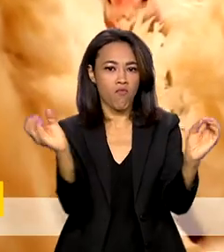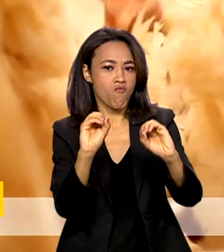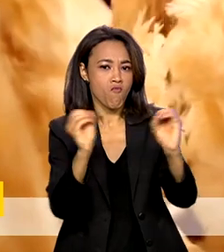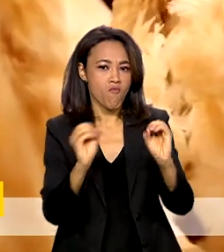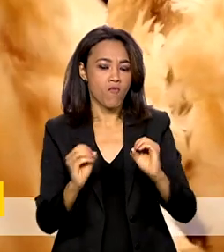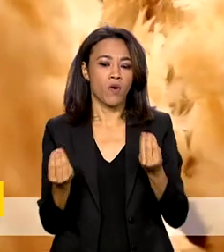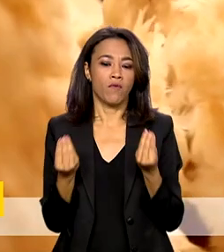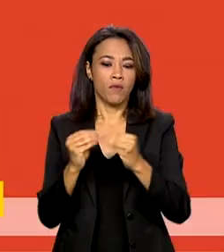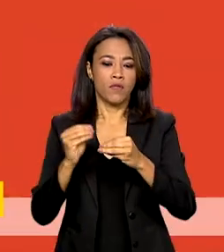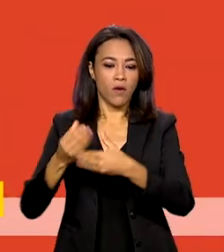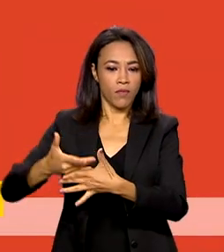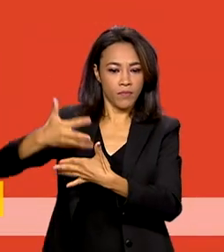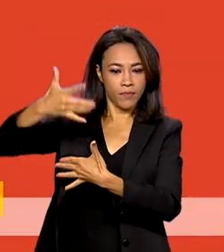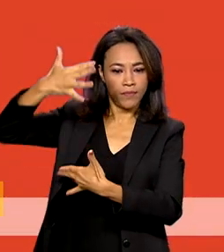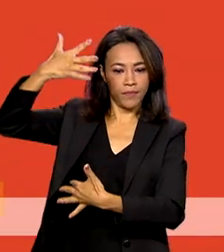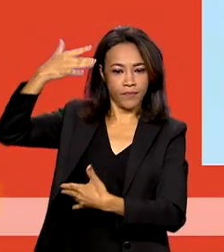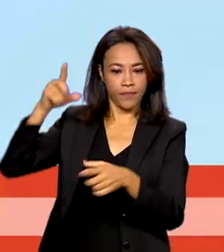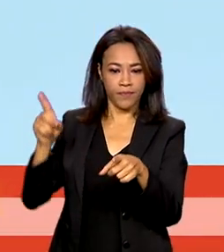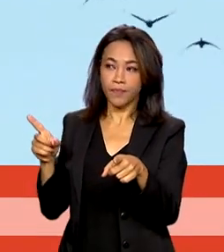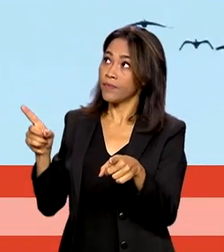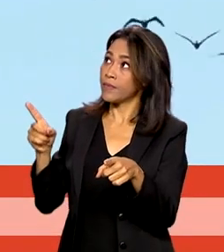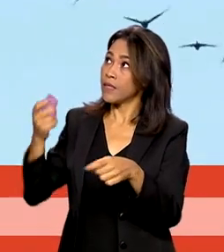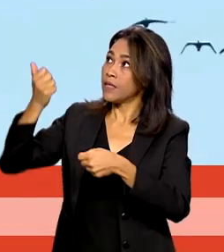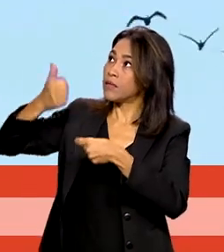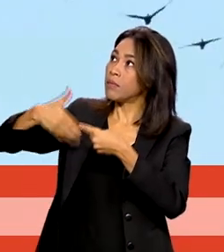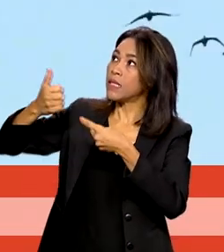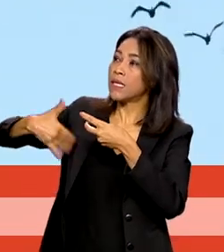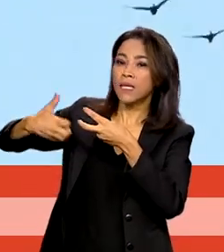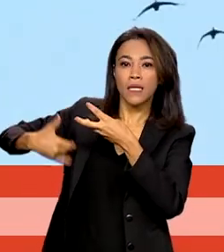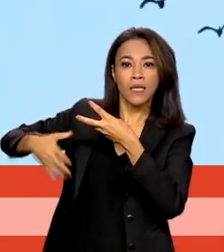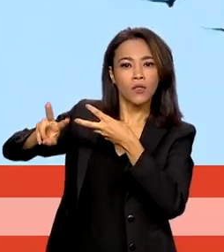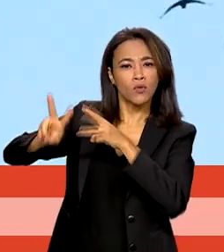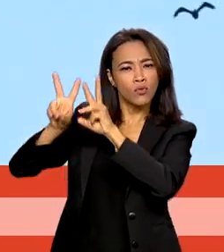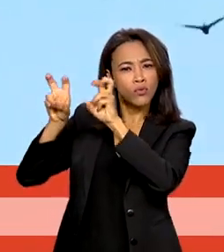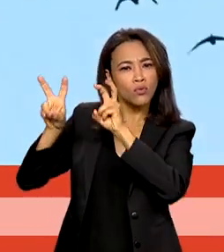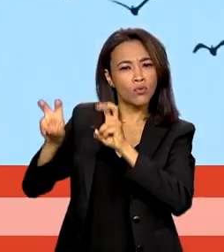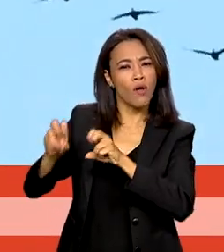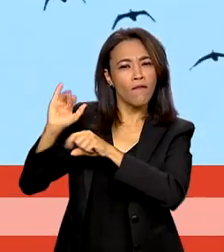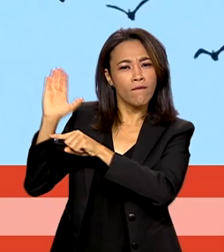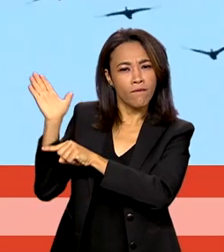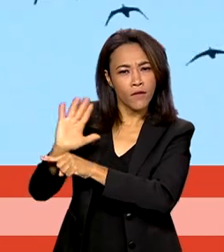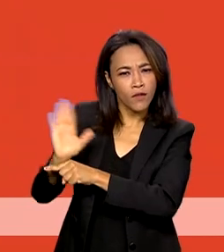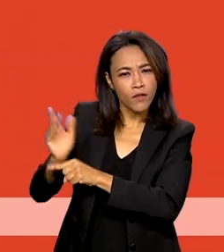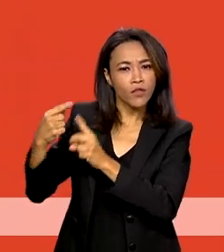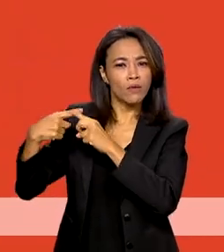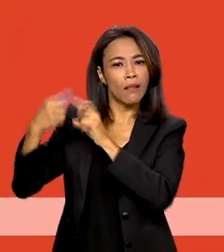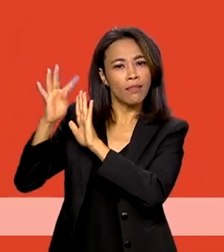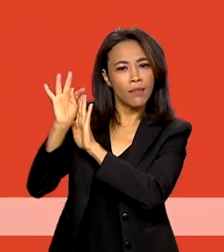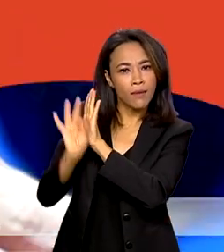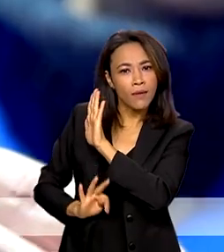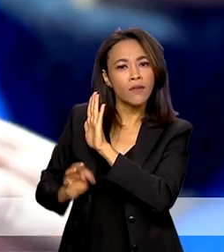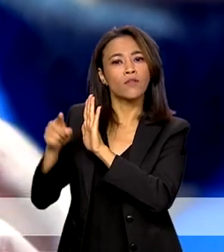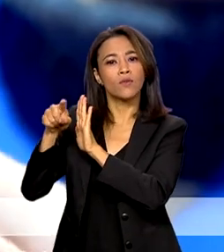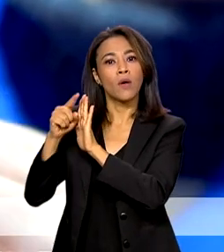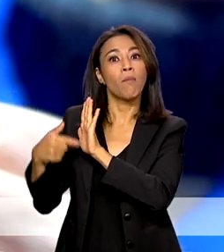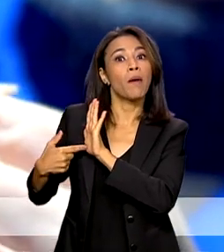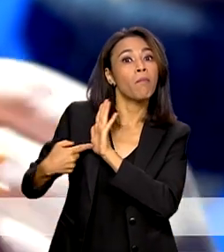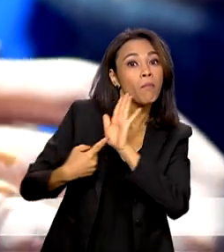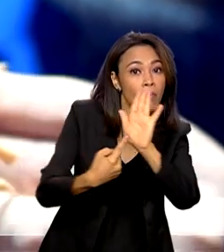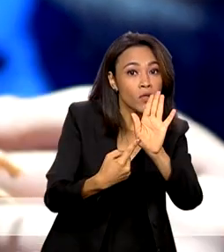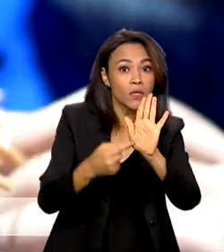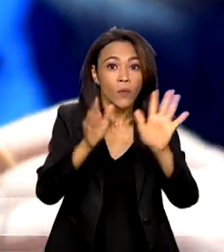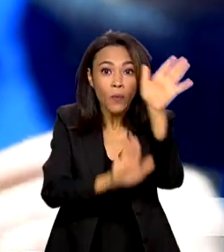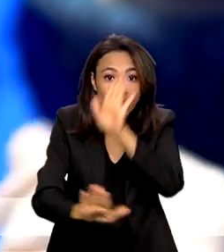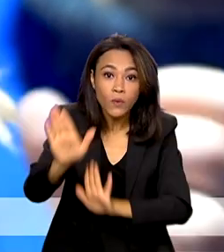Agricultura, você encontra um material explicativo sobre o tema. São vídeos e textos voltados também para os cuidados